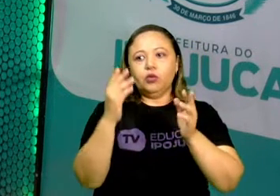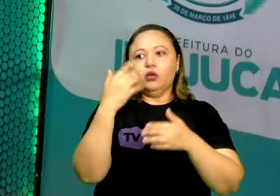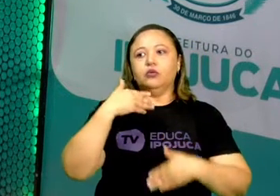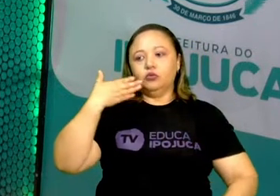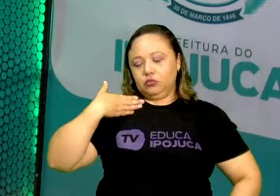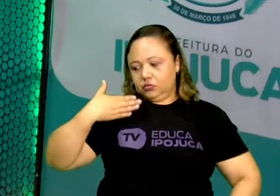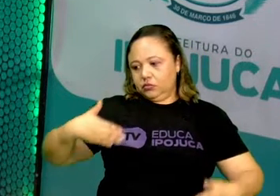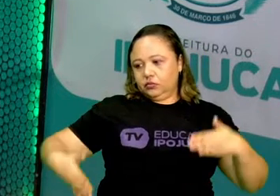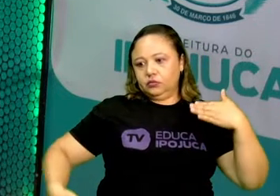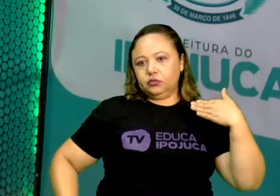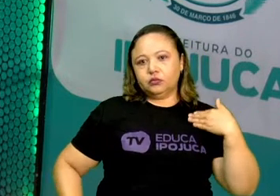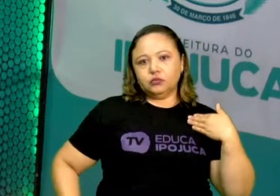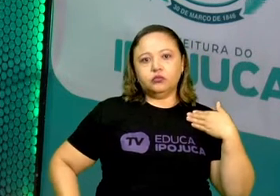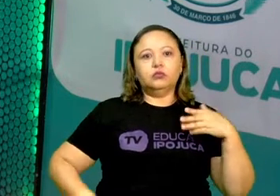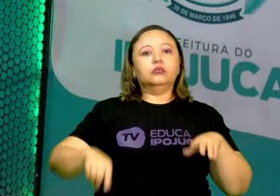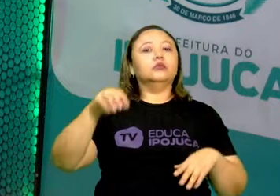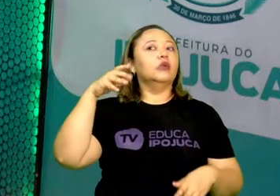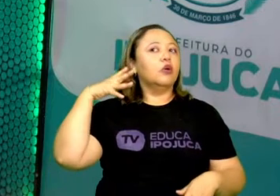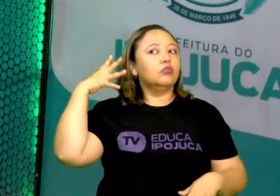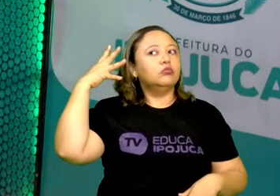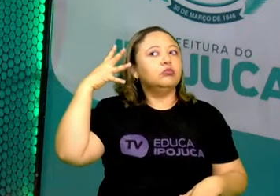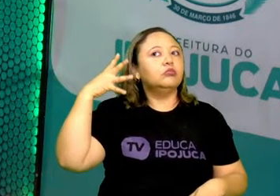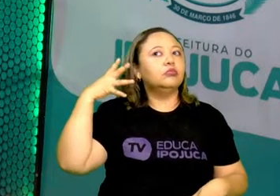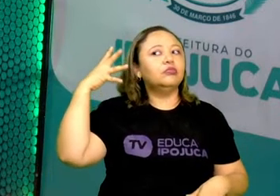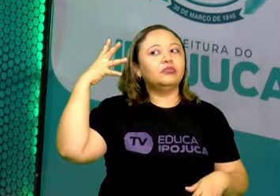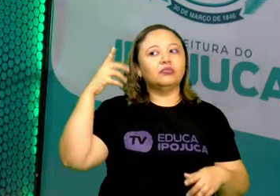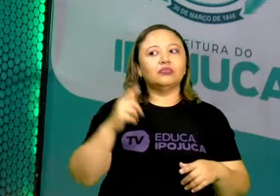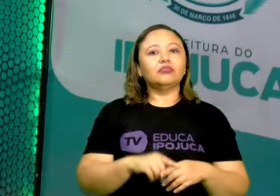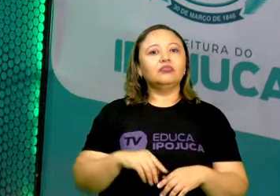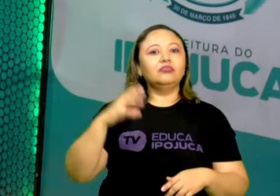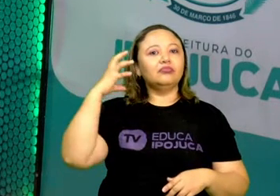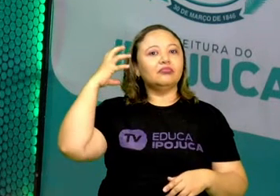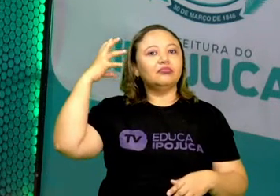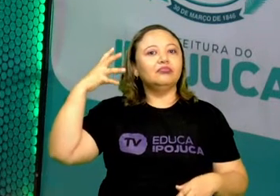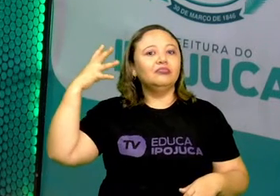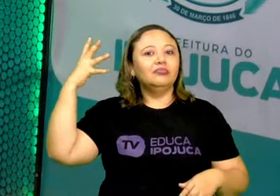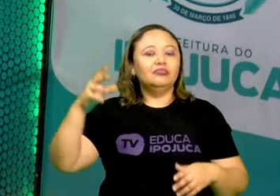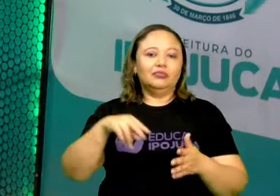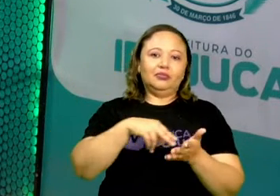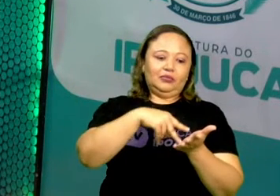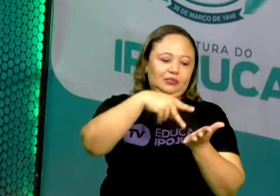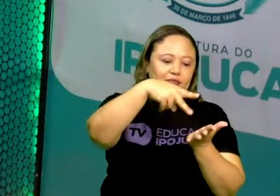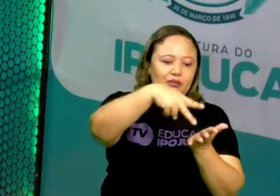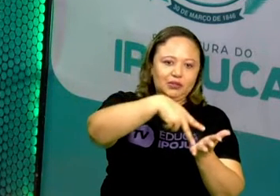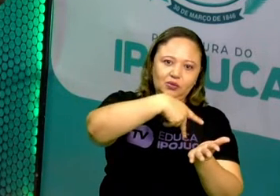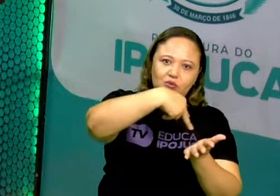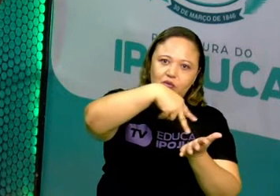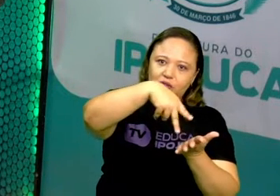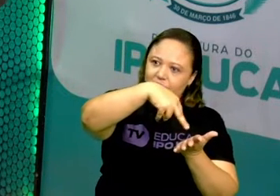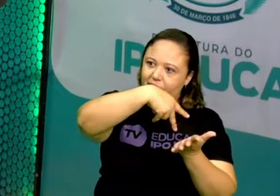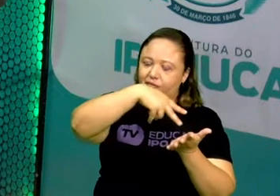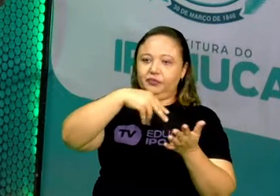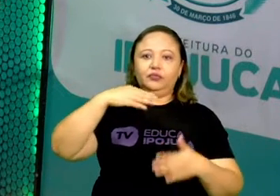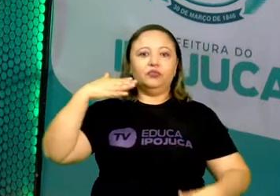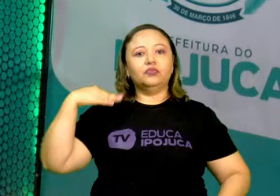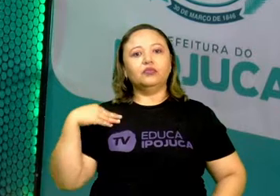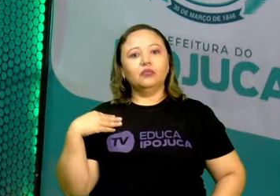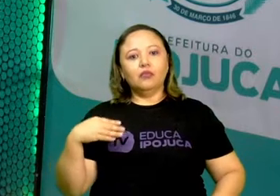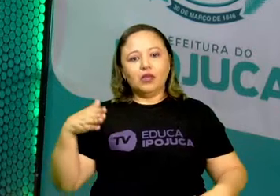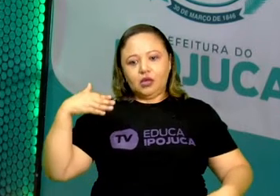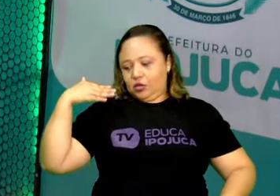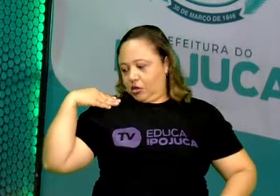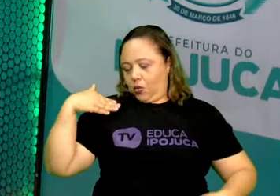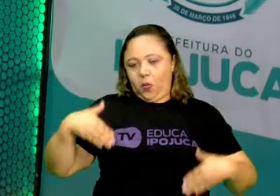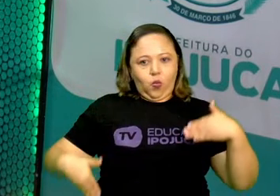ao som de uma música. Então, toda vez que vocês usam o corpo ao